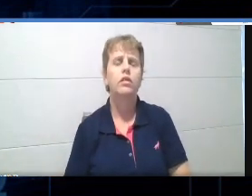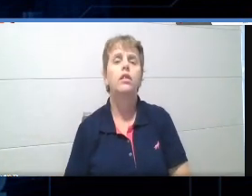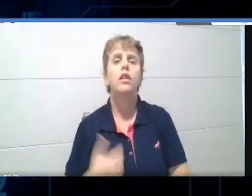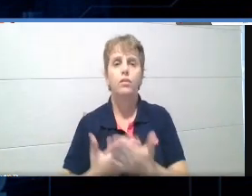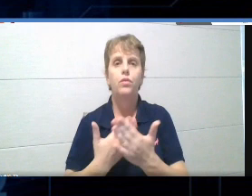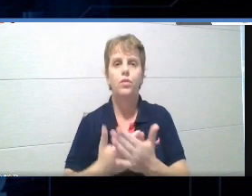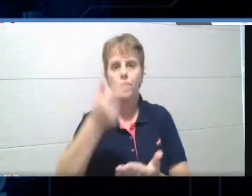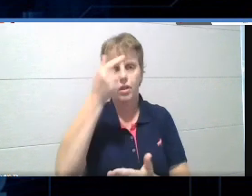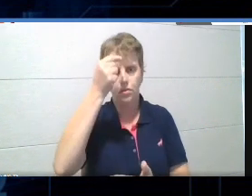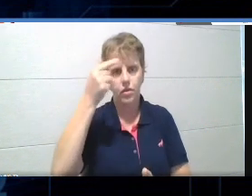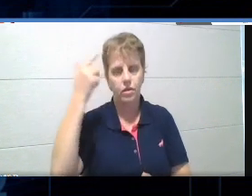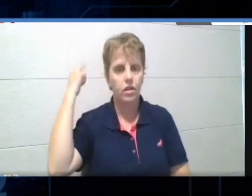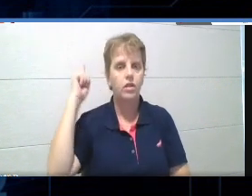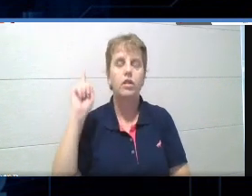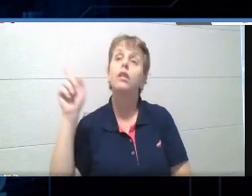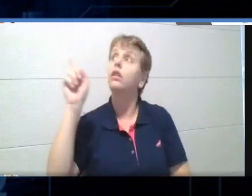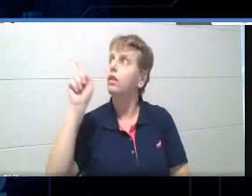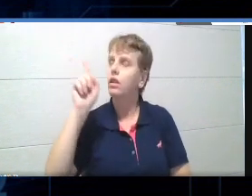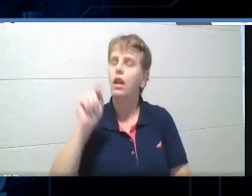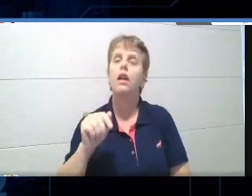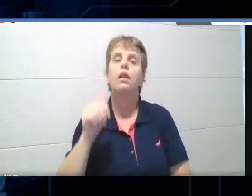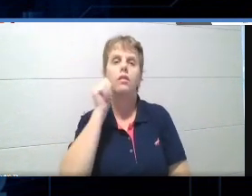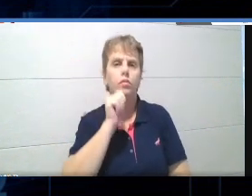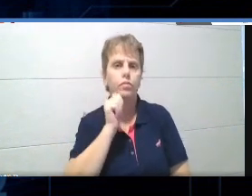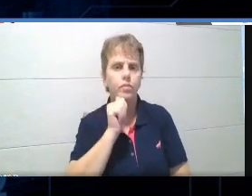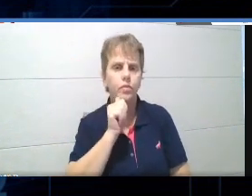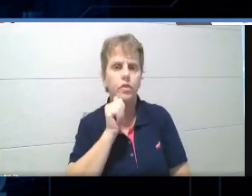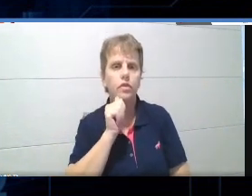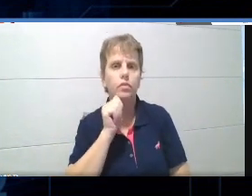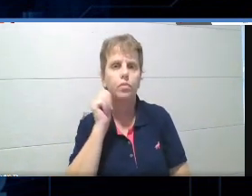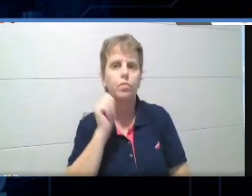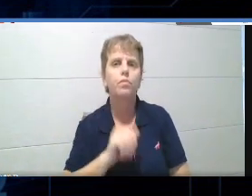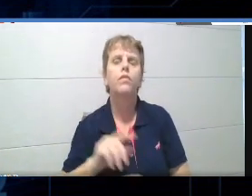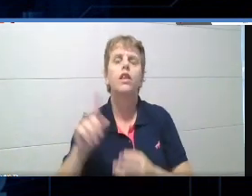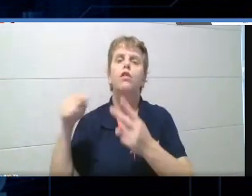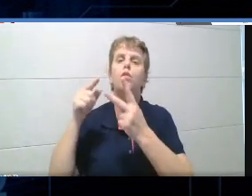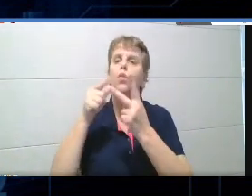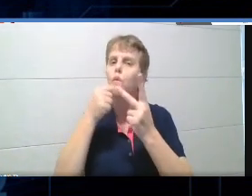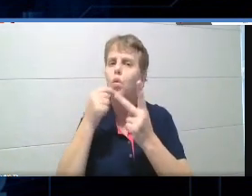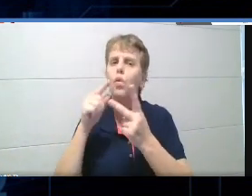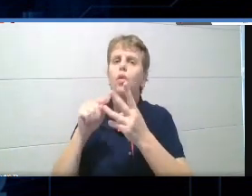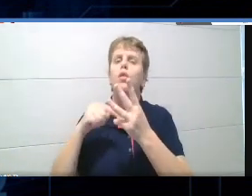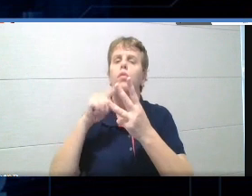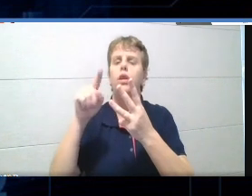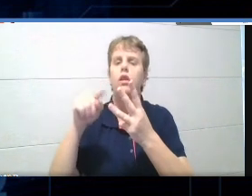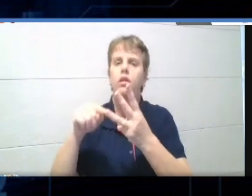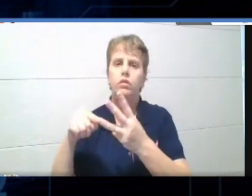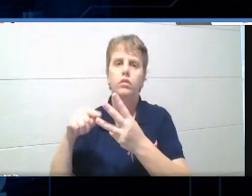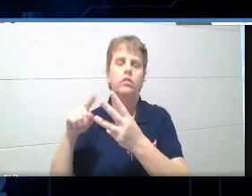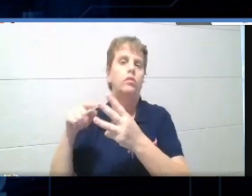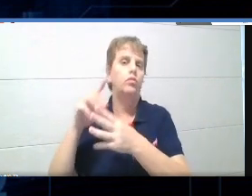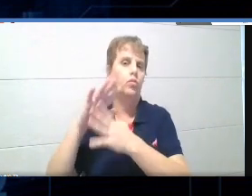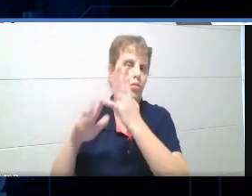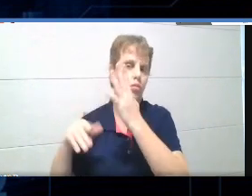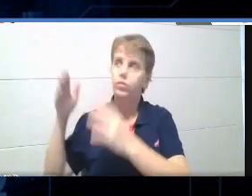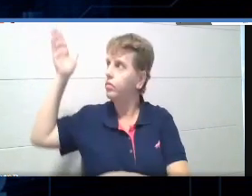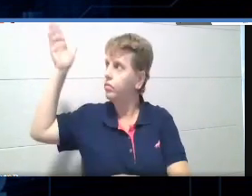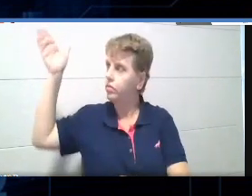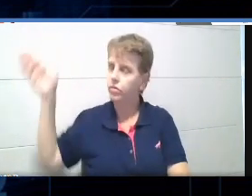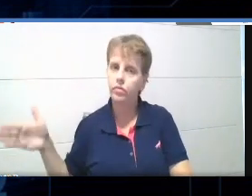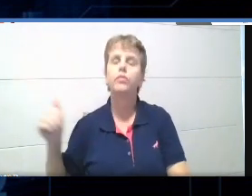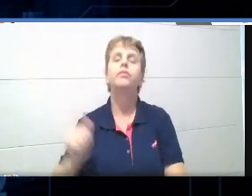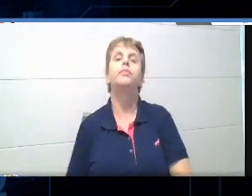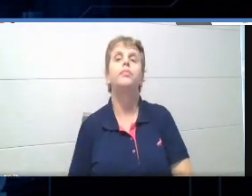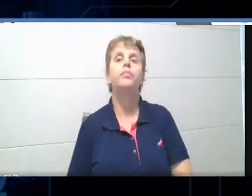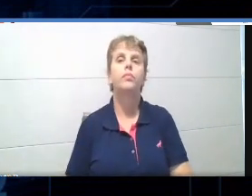então, foi uma delas, e o, então foi, né, o Ciprano Luquezzi, o Lino de Macedo, ele tem uma frase muito legal que eu vou trazer para vocês,